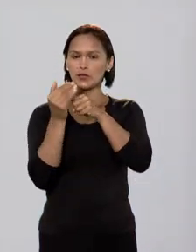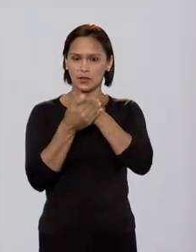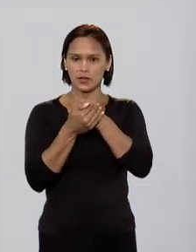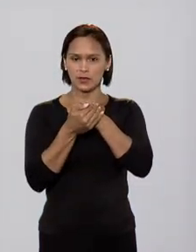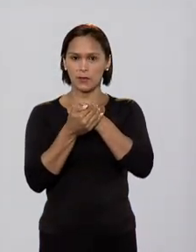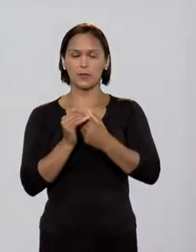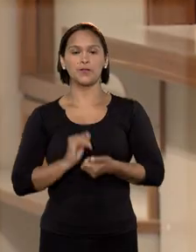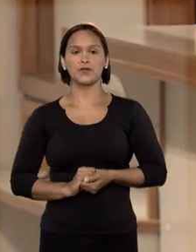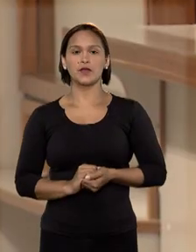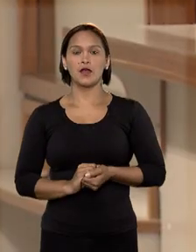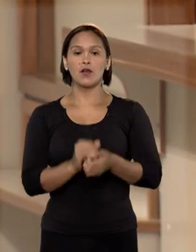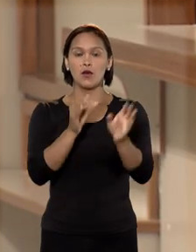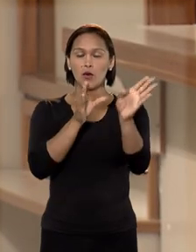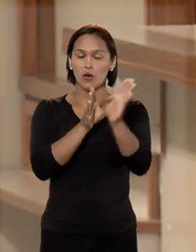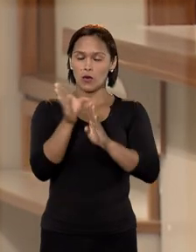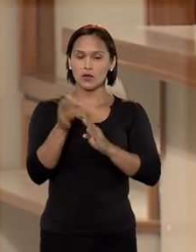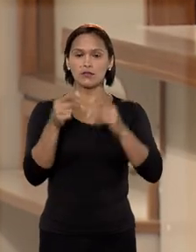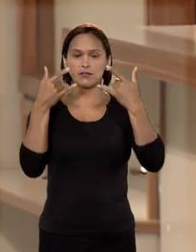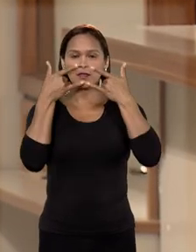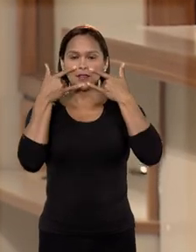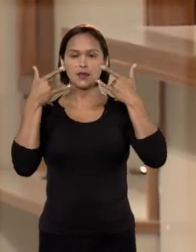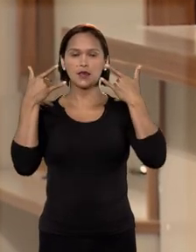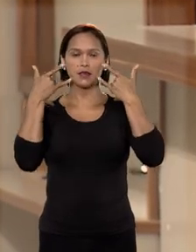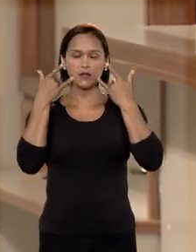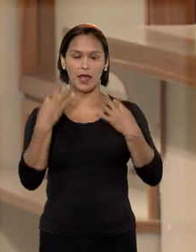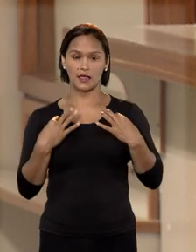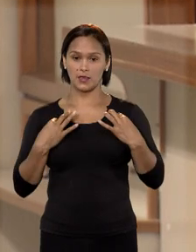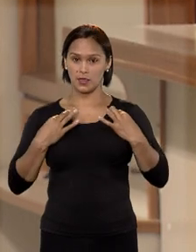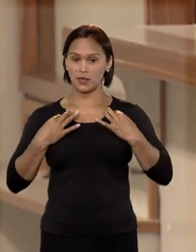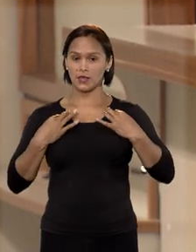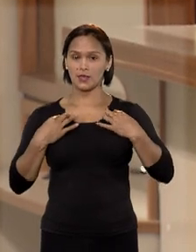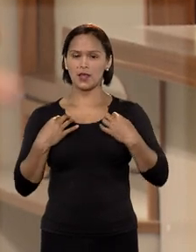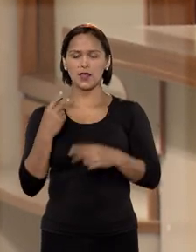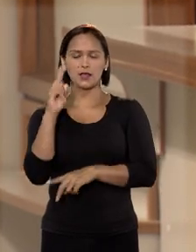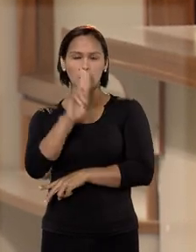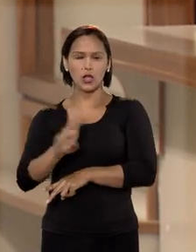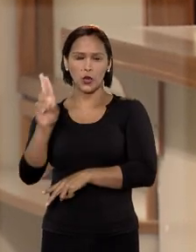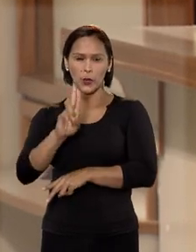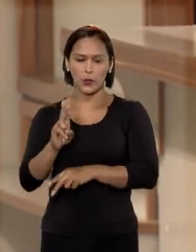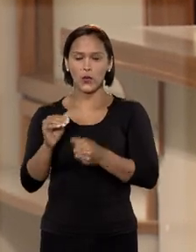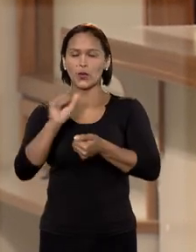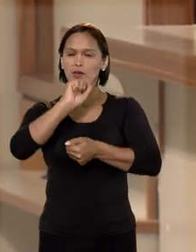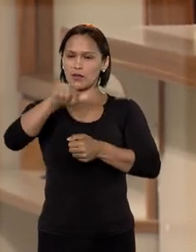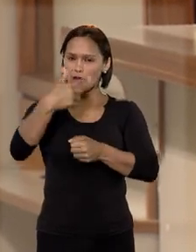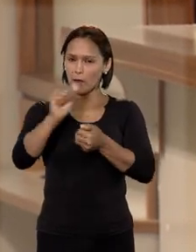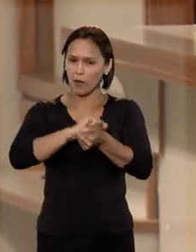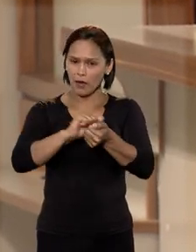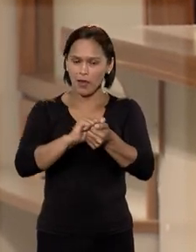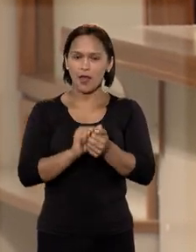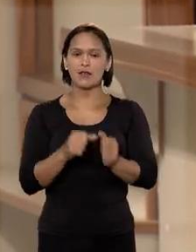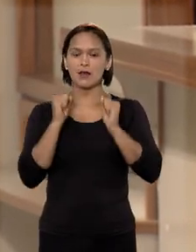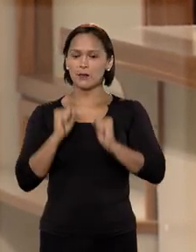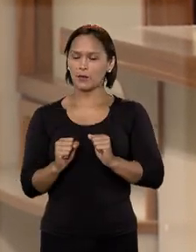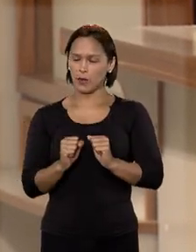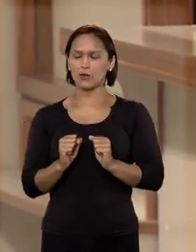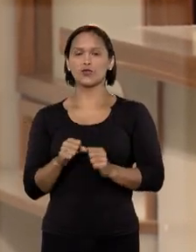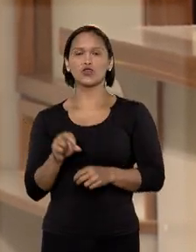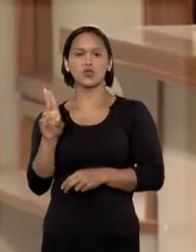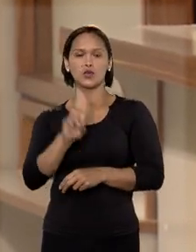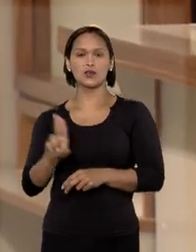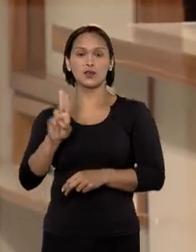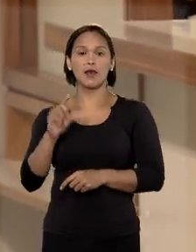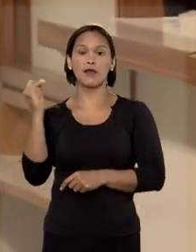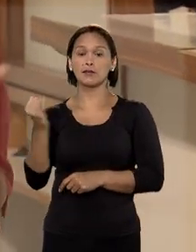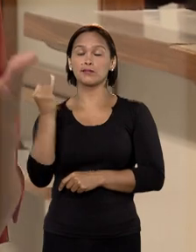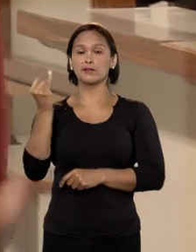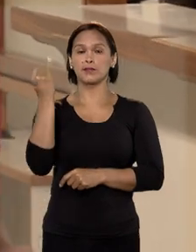contra o vírus. A orientação é que as máscaras de tecido, essas que a gente usa e lava logo em seguida, sejam priorizadas.